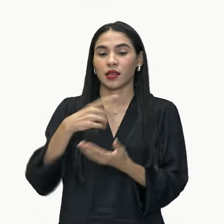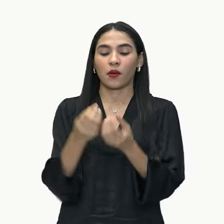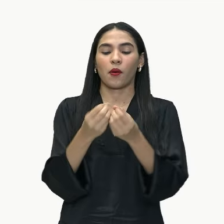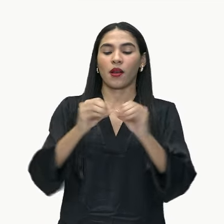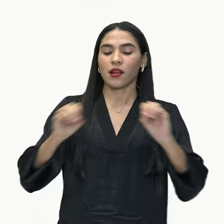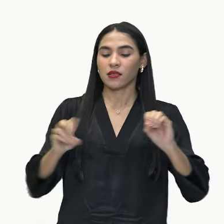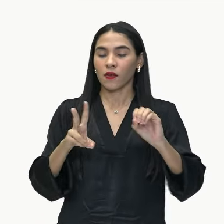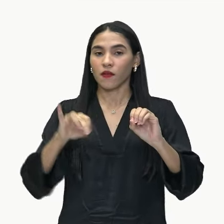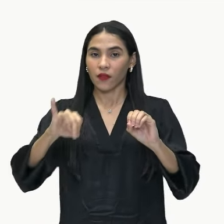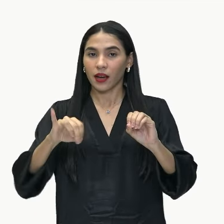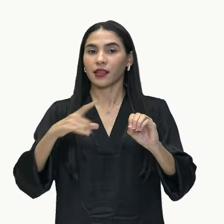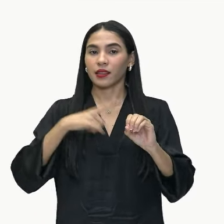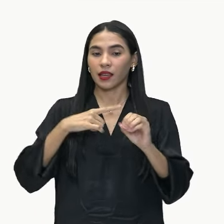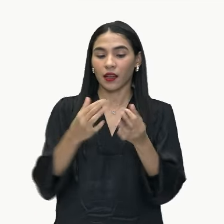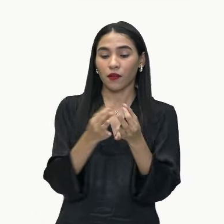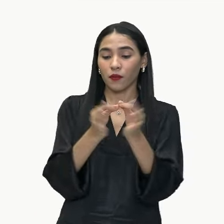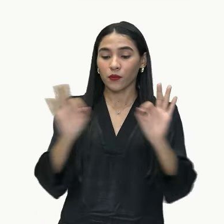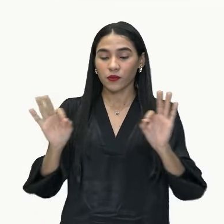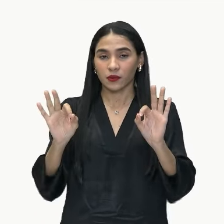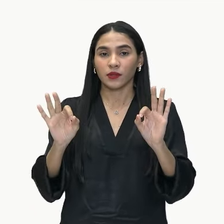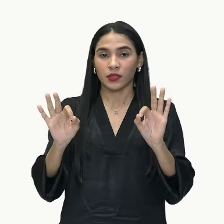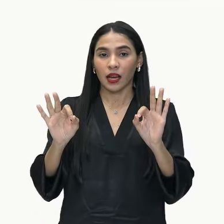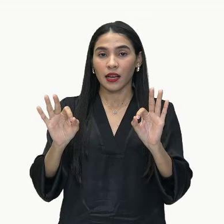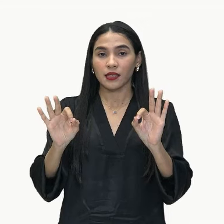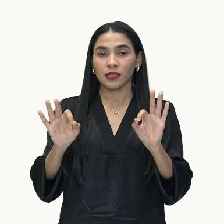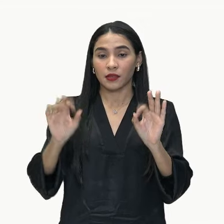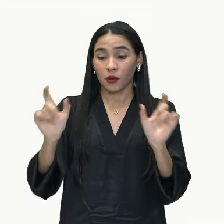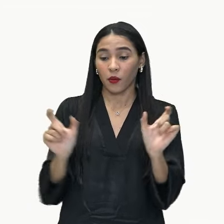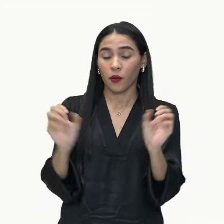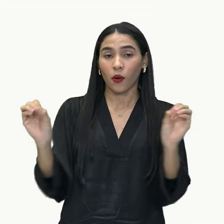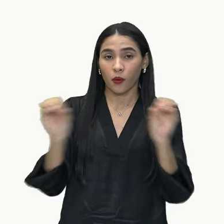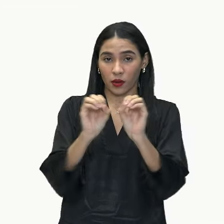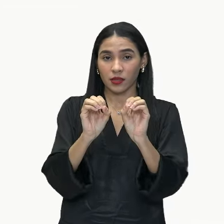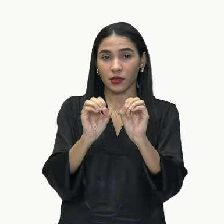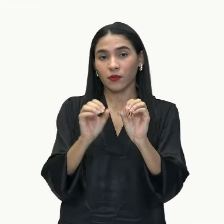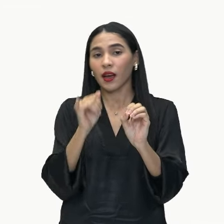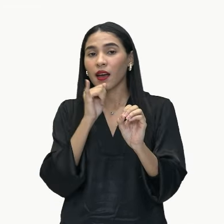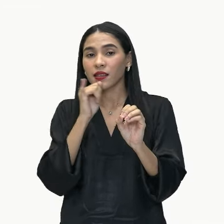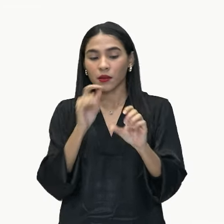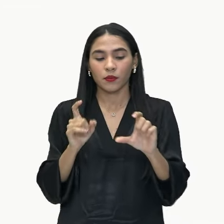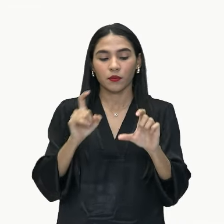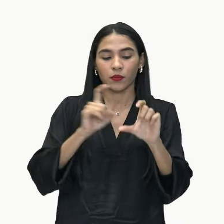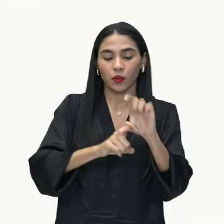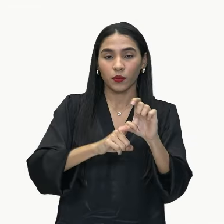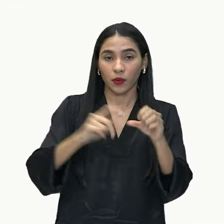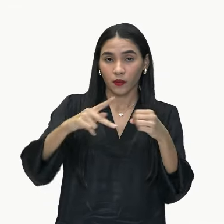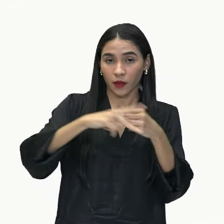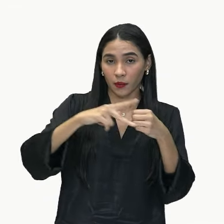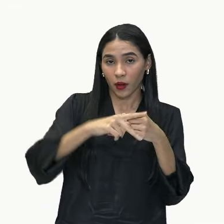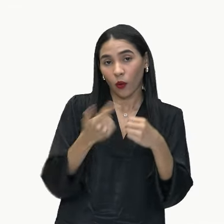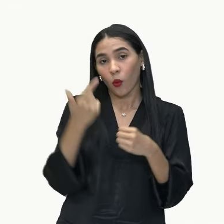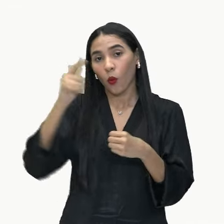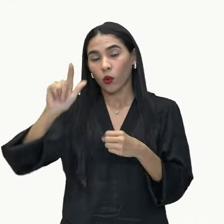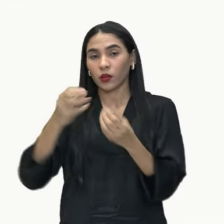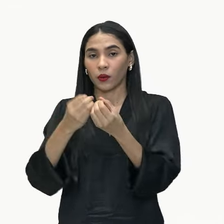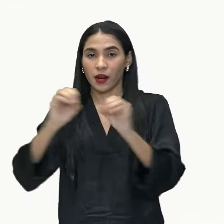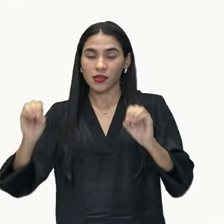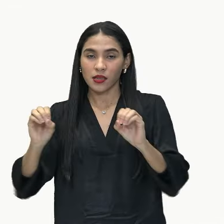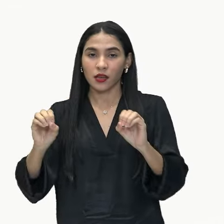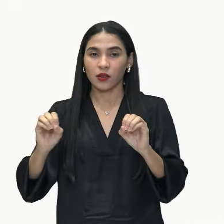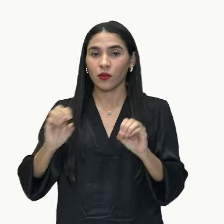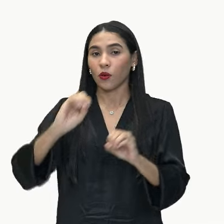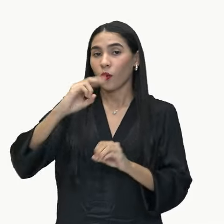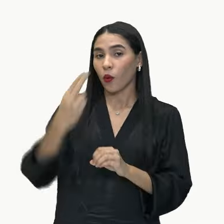que faz função sintática da outra oração. Pode ser uma oração que é complemento verbal de outra oração, pode ser uma oração que é